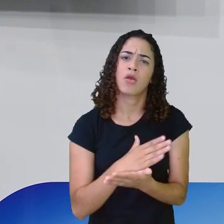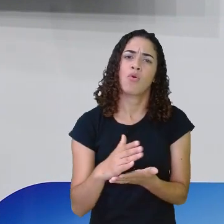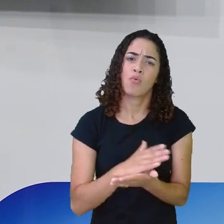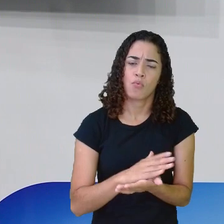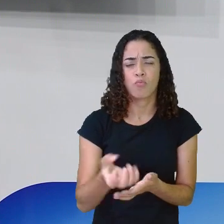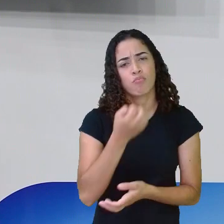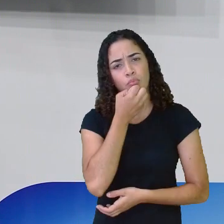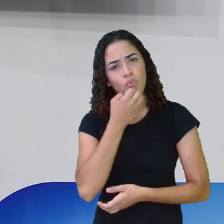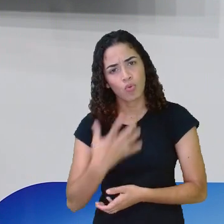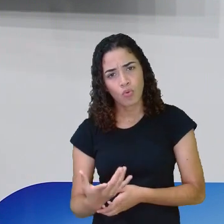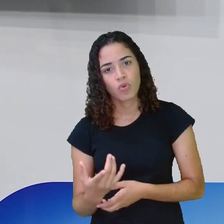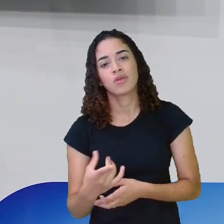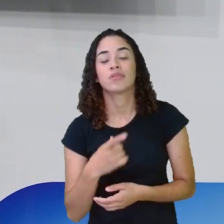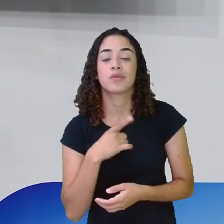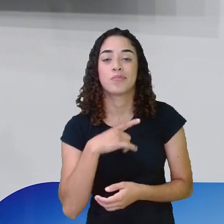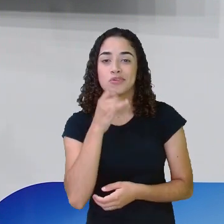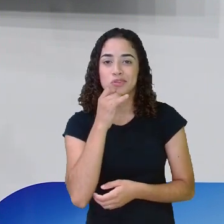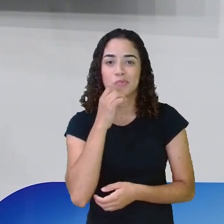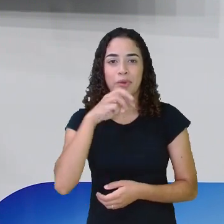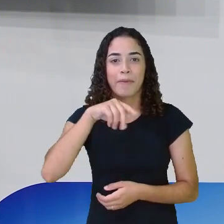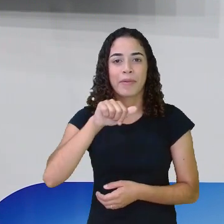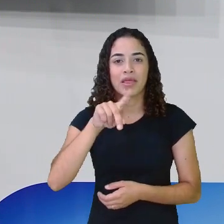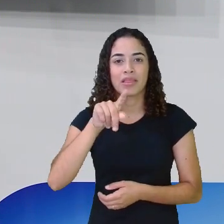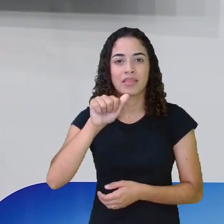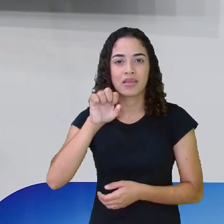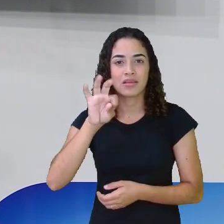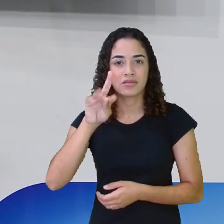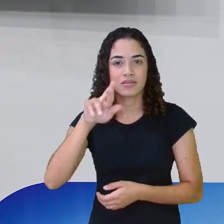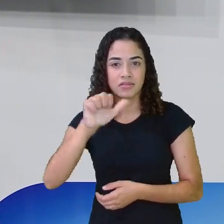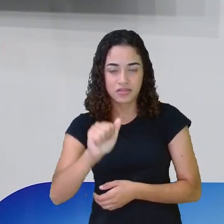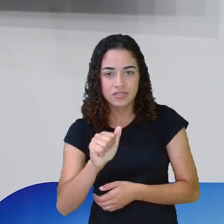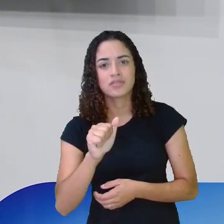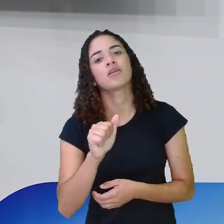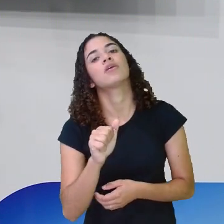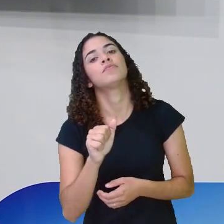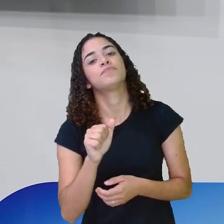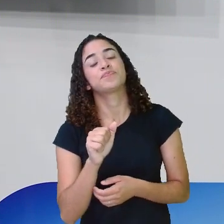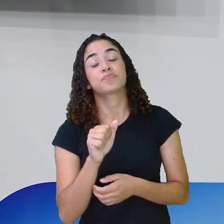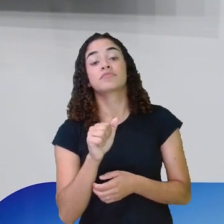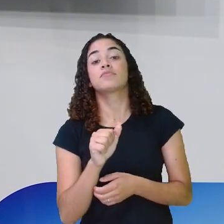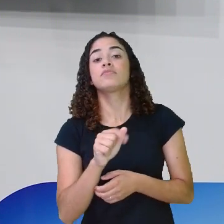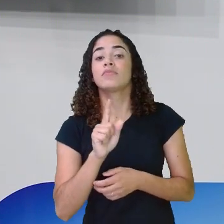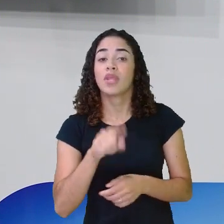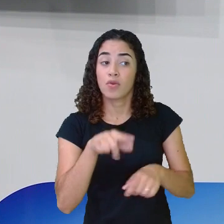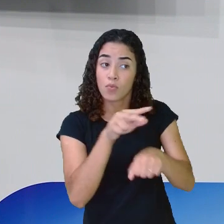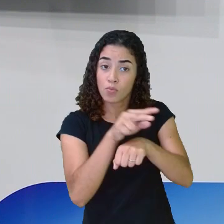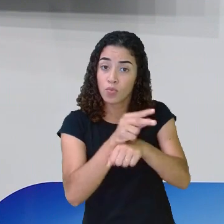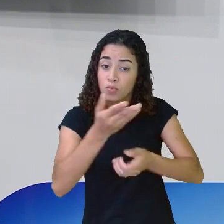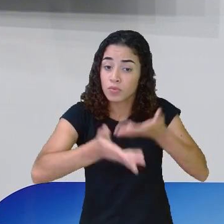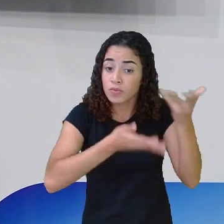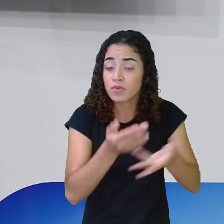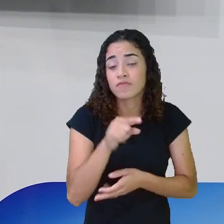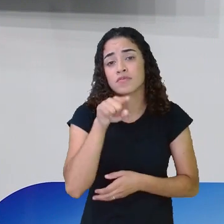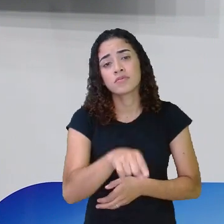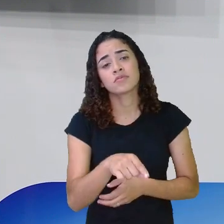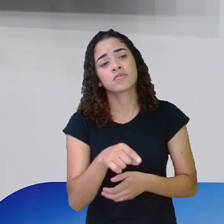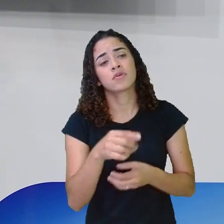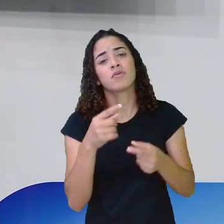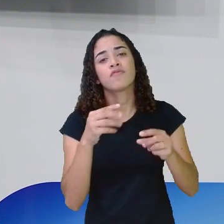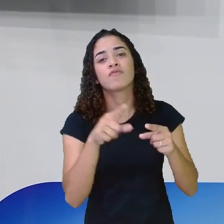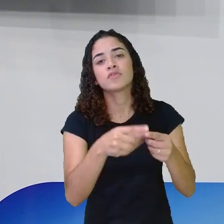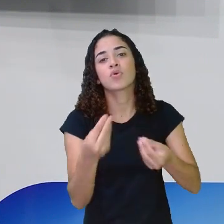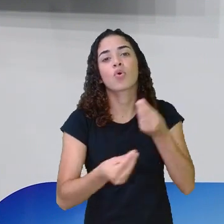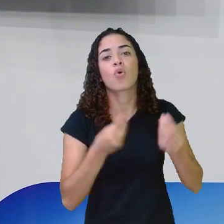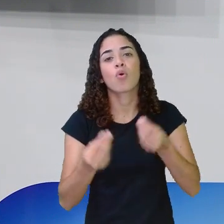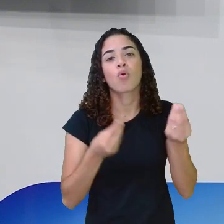madrasta, cuida de você, aquela pessoa que está ali cuidando de você, seja grato, seja amoroso. É só uma questão